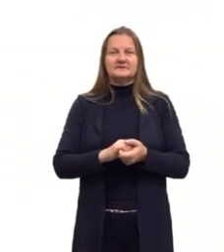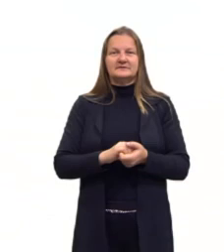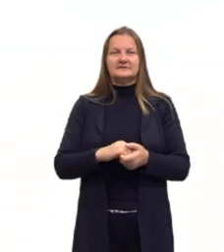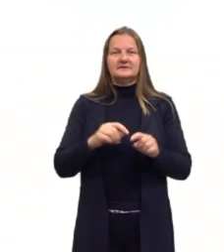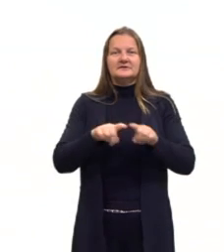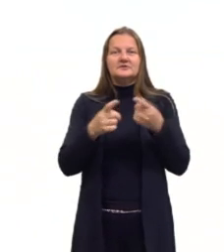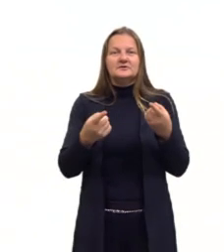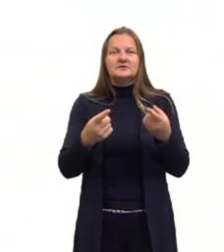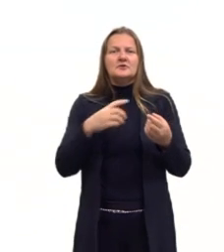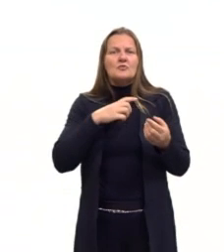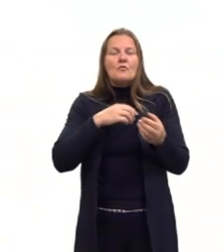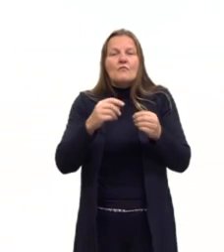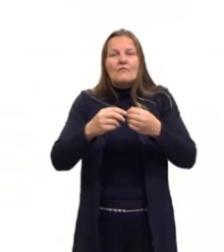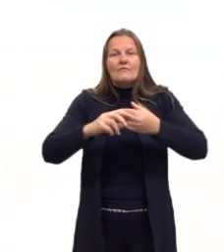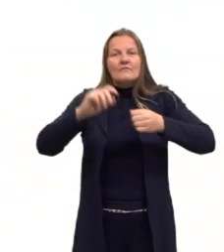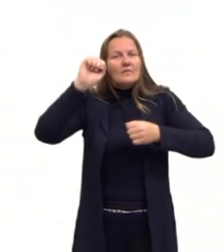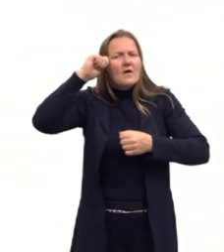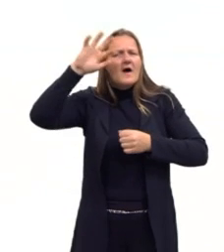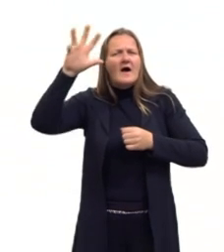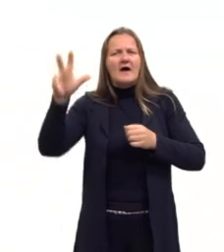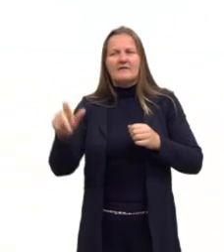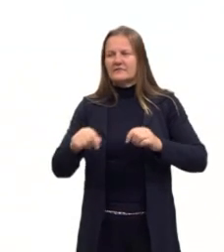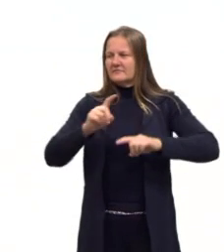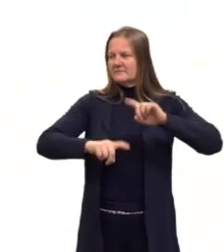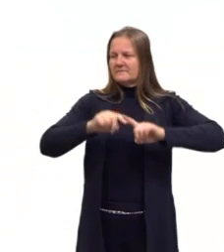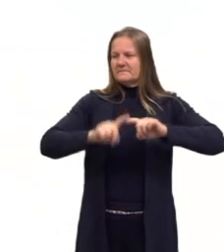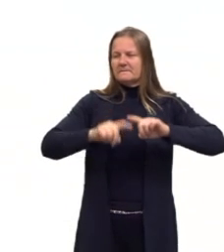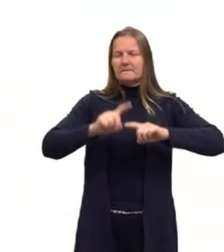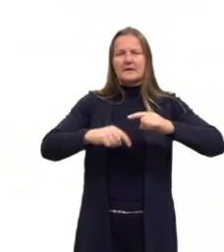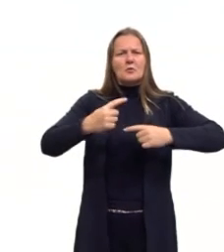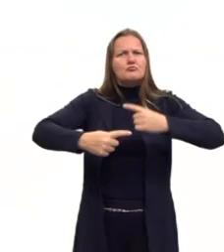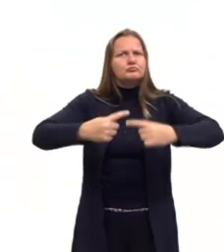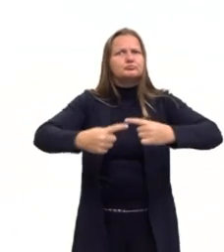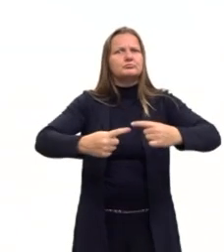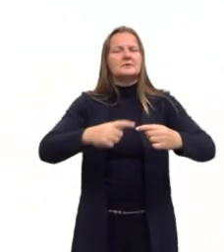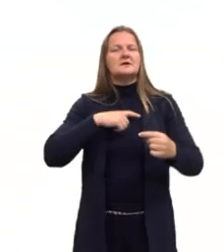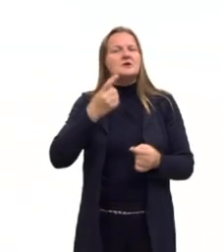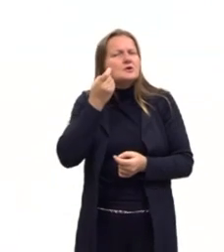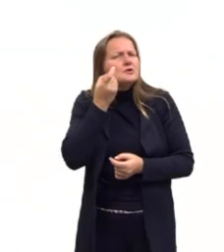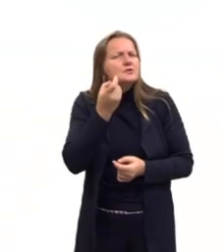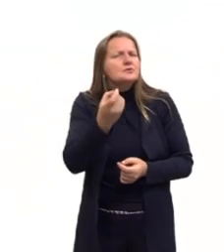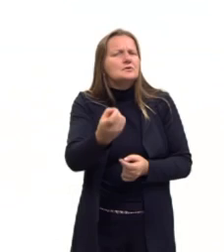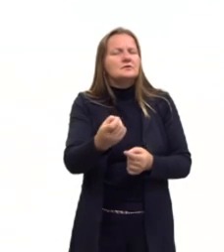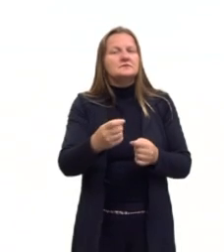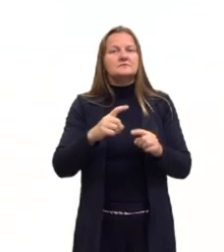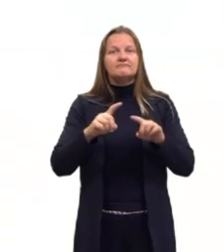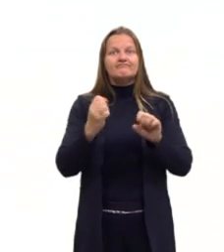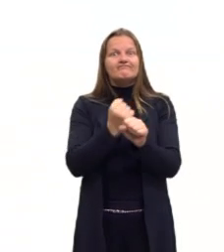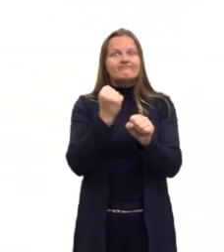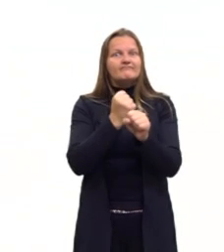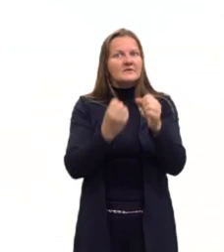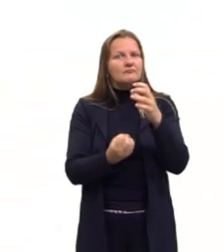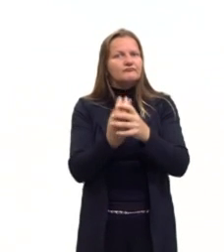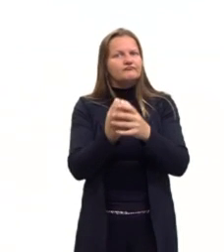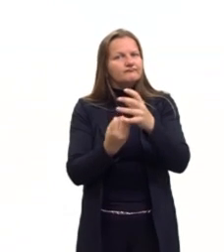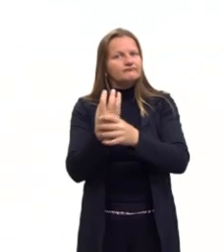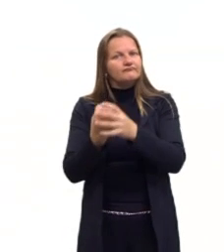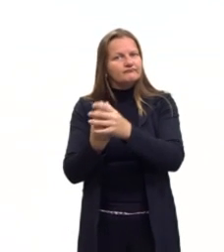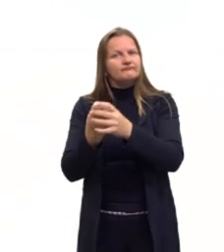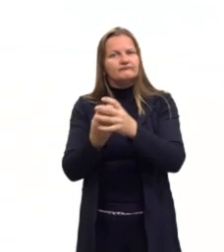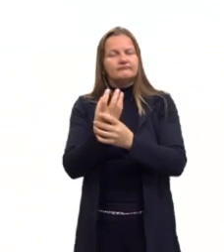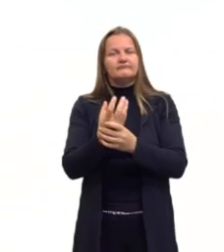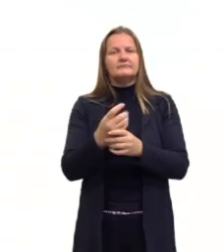Então, a África, né, teve, então, esses interesses, essas benfeitorias, né, colocadas,